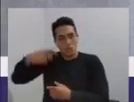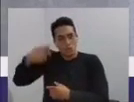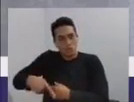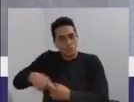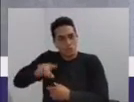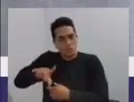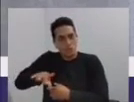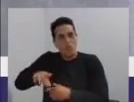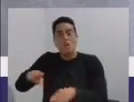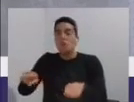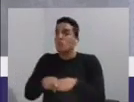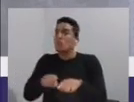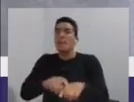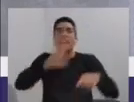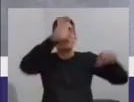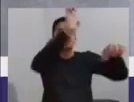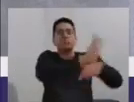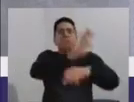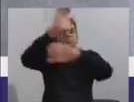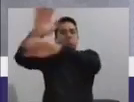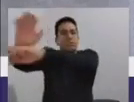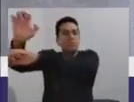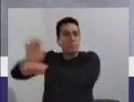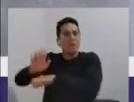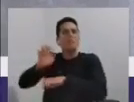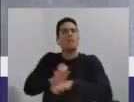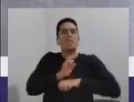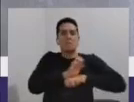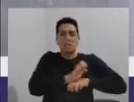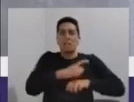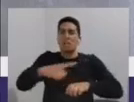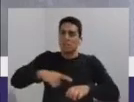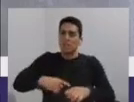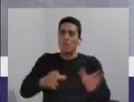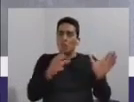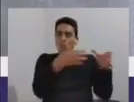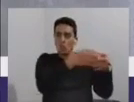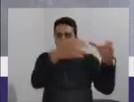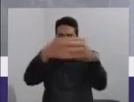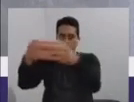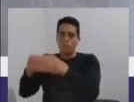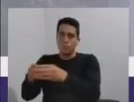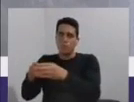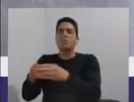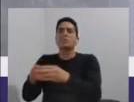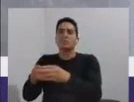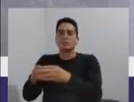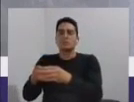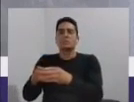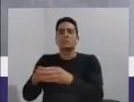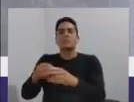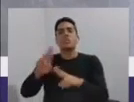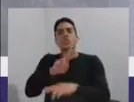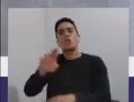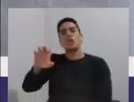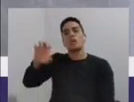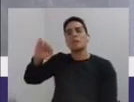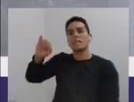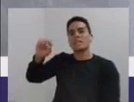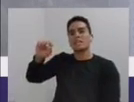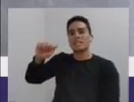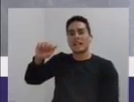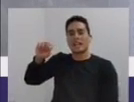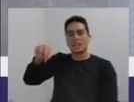Todo o Estado tem um grupo, em Sanos Motoclube, e fazem isso, doação de sangue